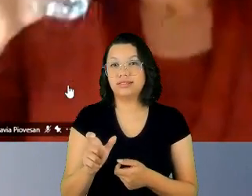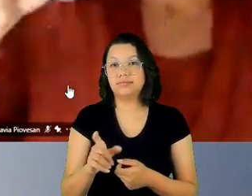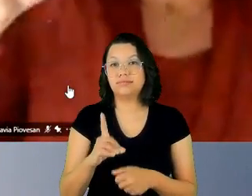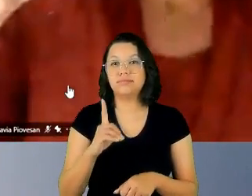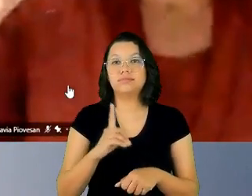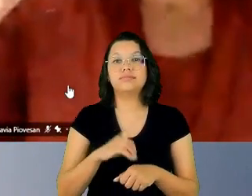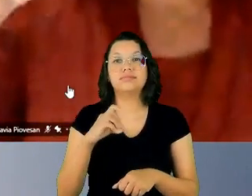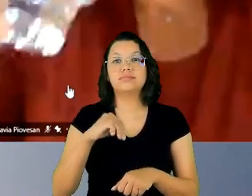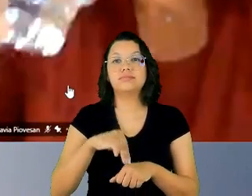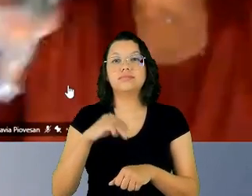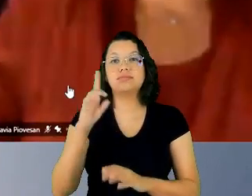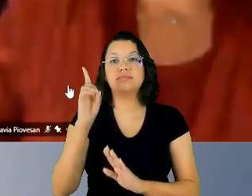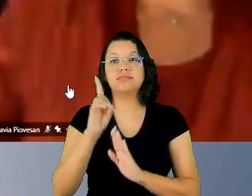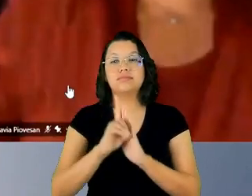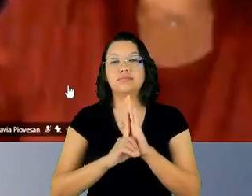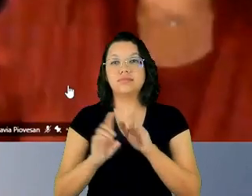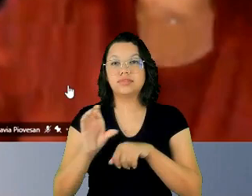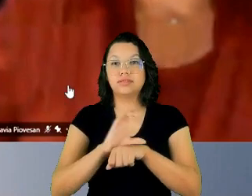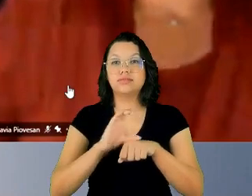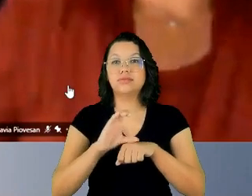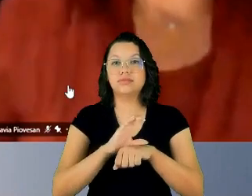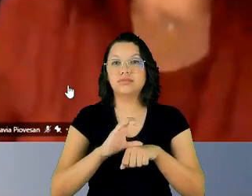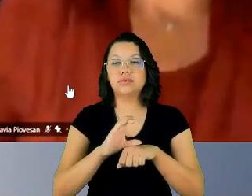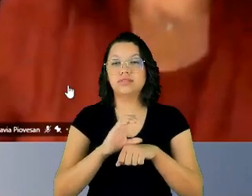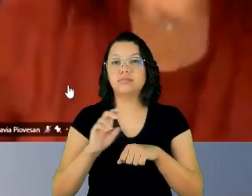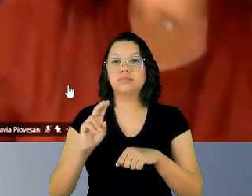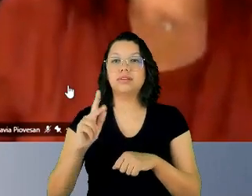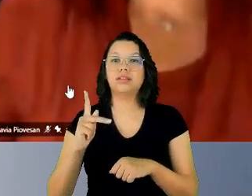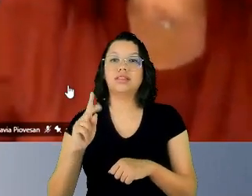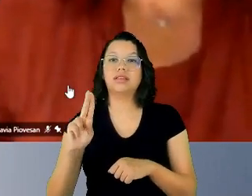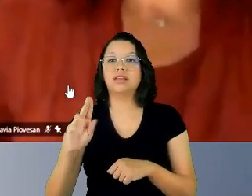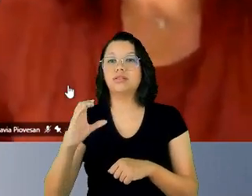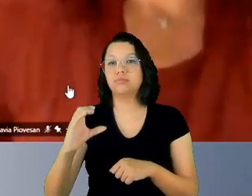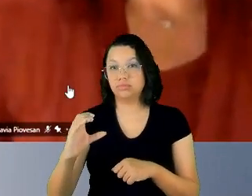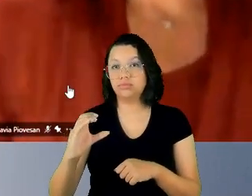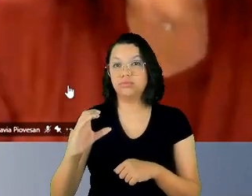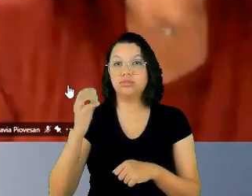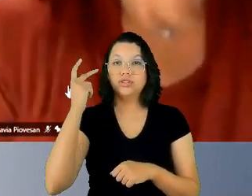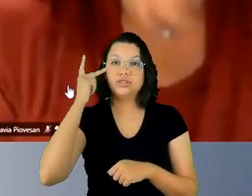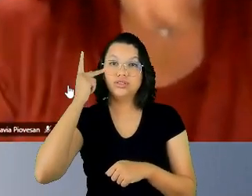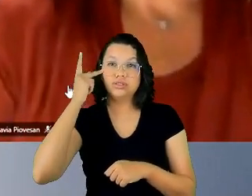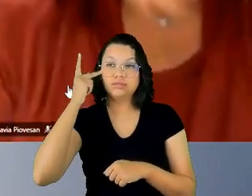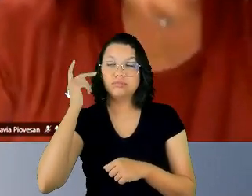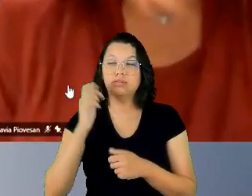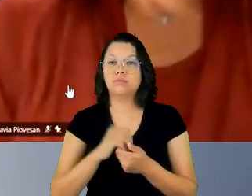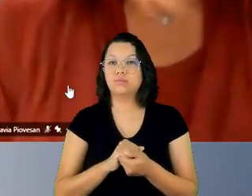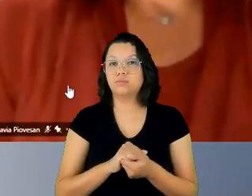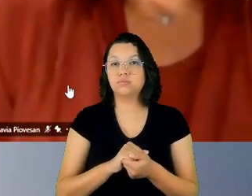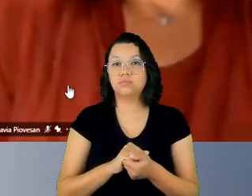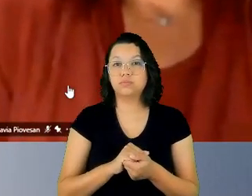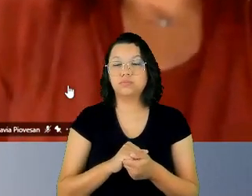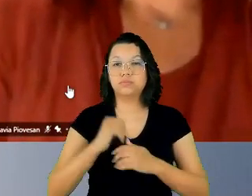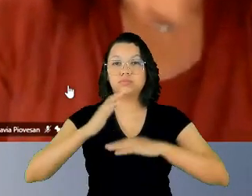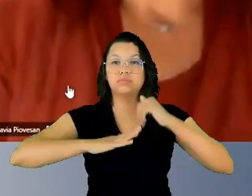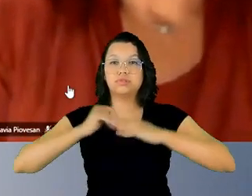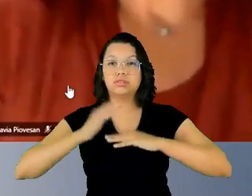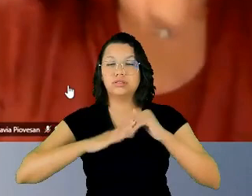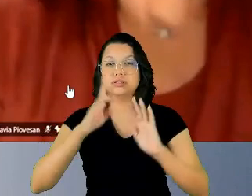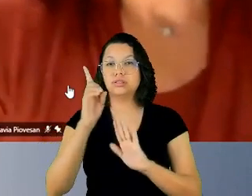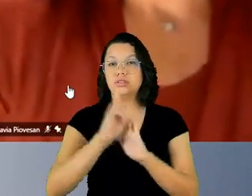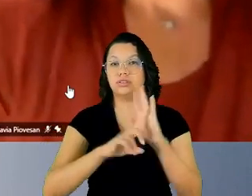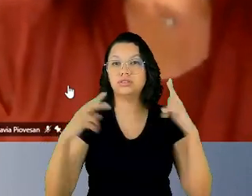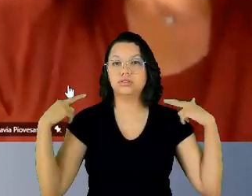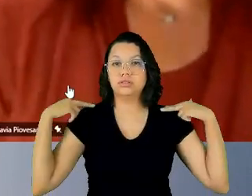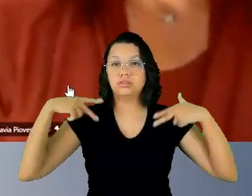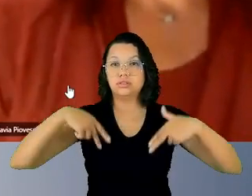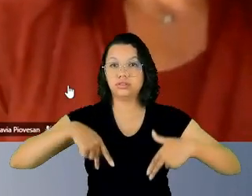Pontifícia Universidade Católica de São Paulo, especialista em Direitos Humanos, professora da PUC